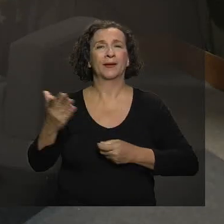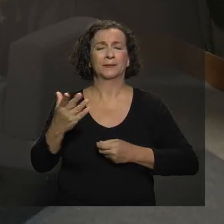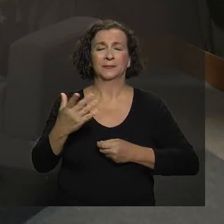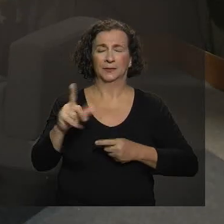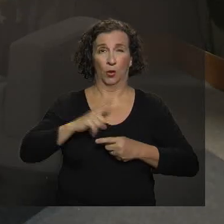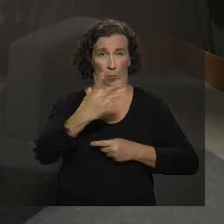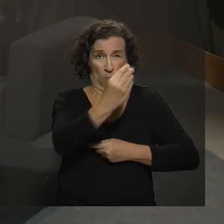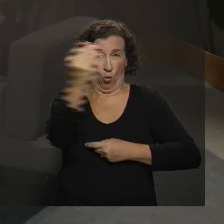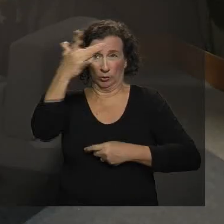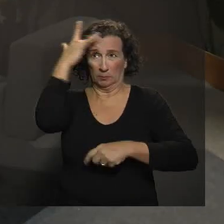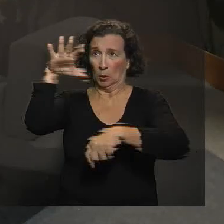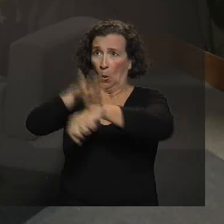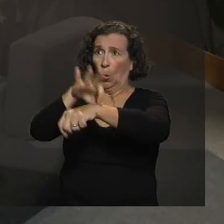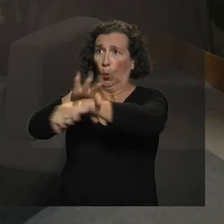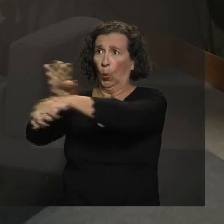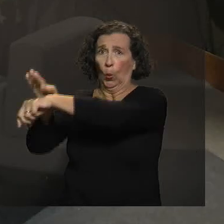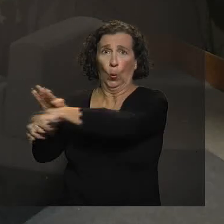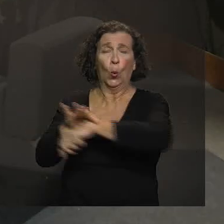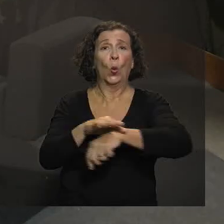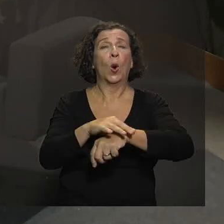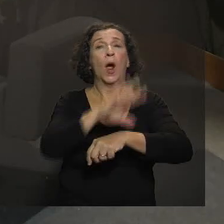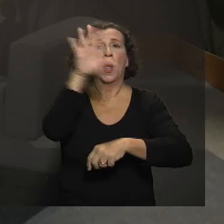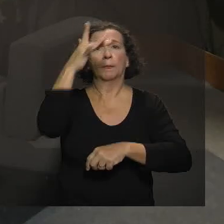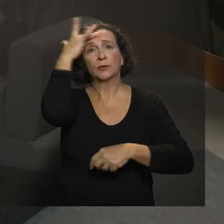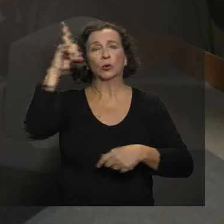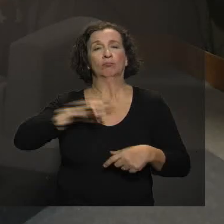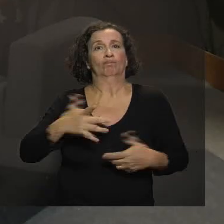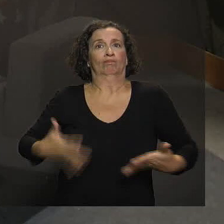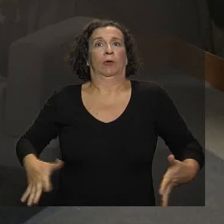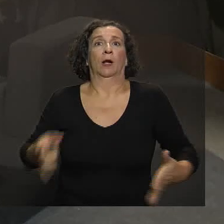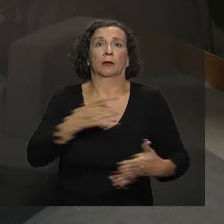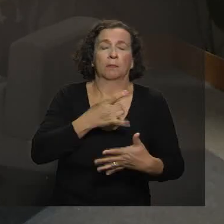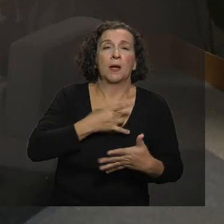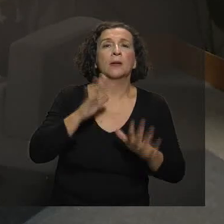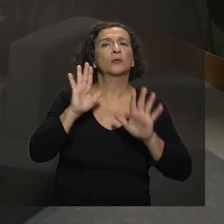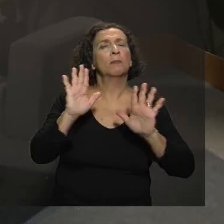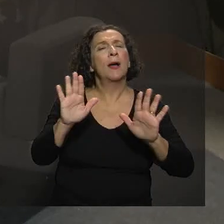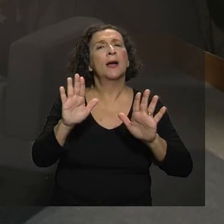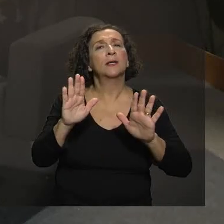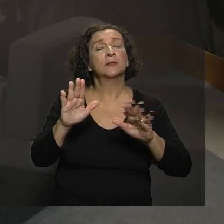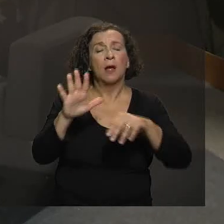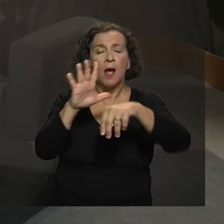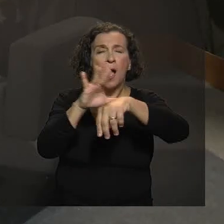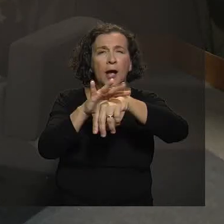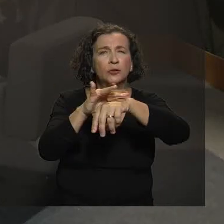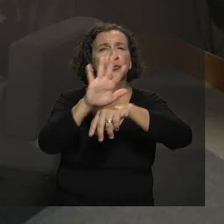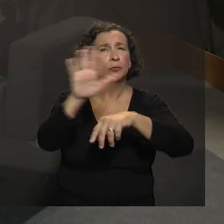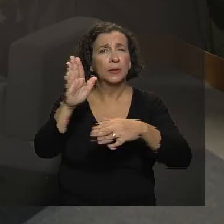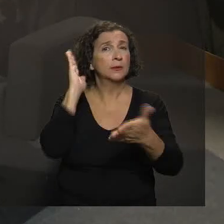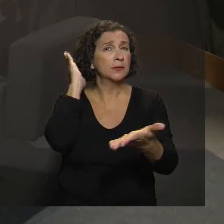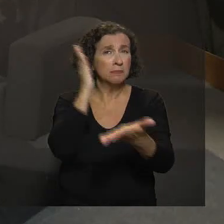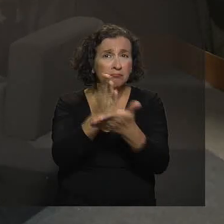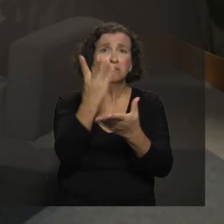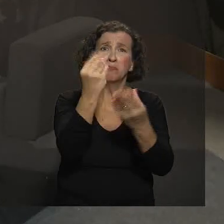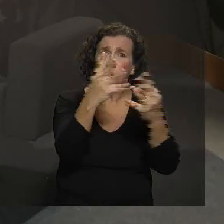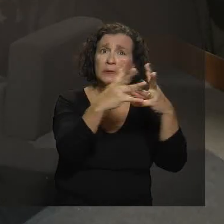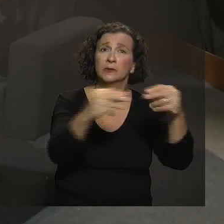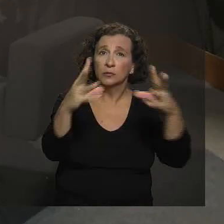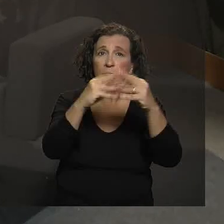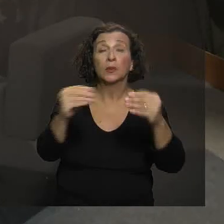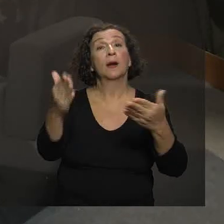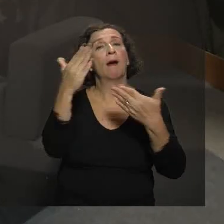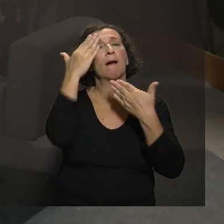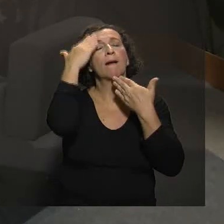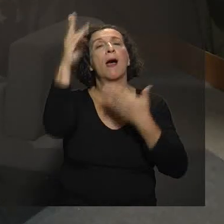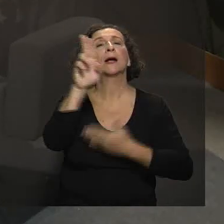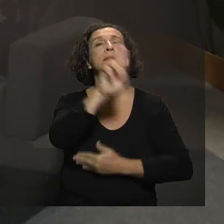mundo muito apavorado. Então, assim, esses questionamentos nem acontecem. Agora, as doenças praticamente não existem mais, graças